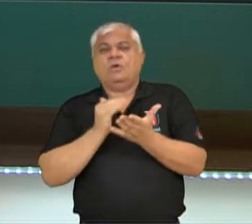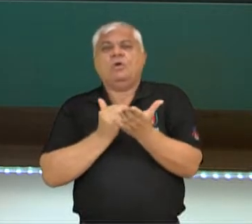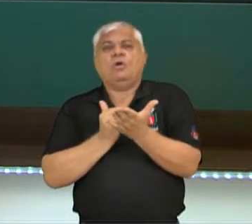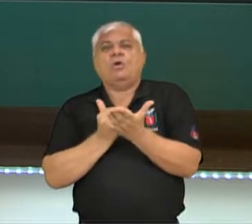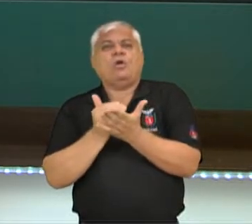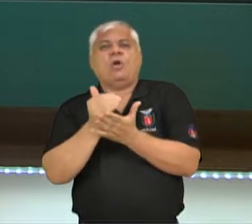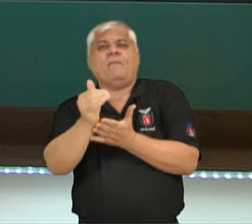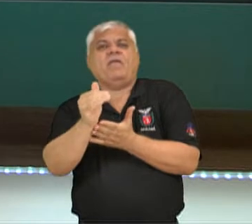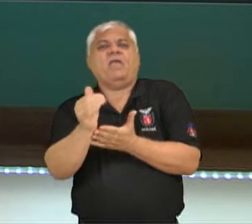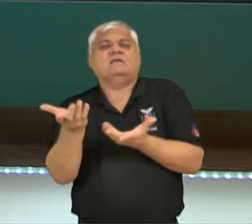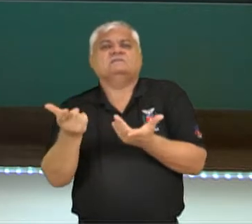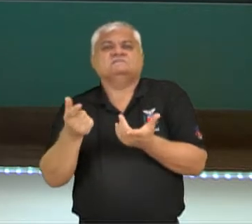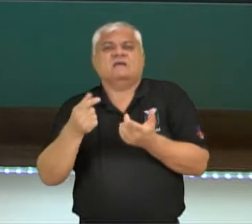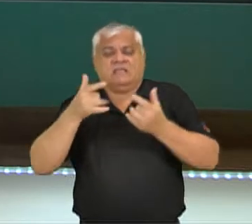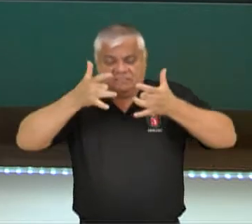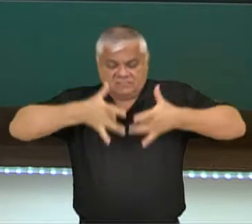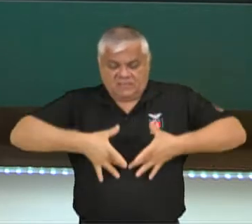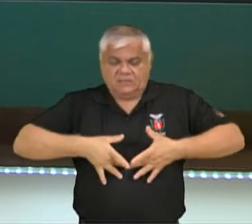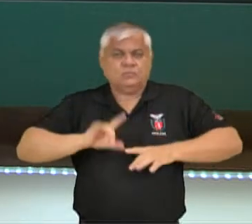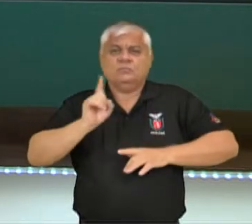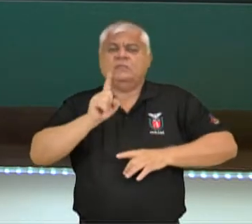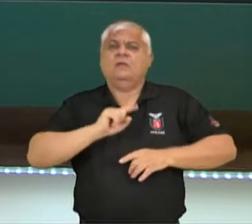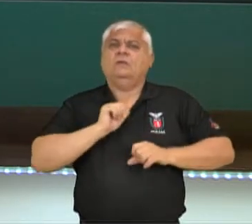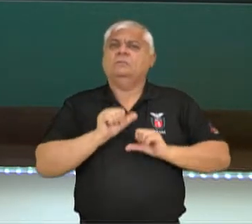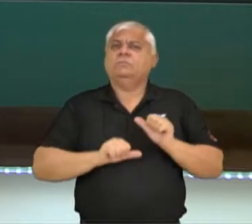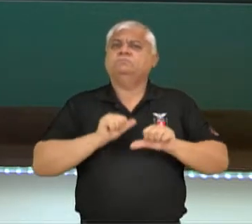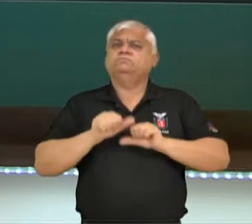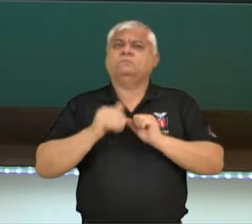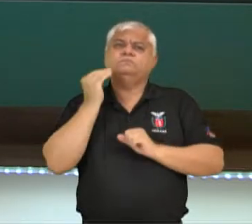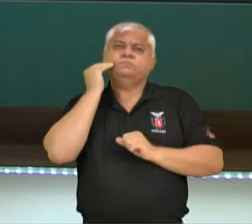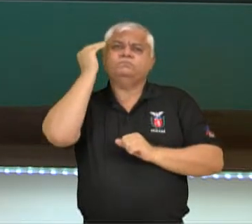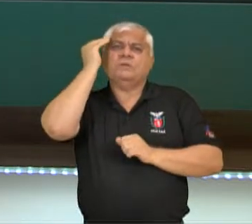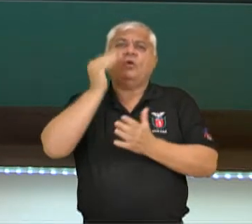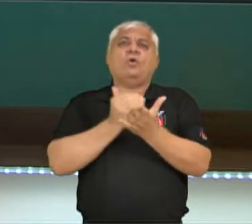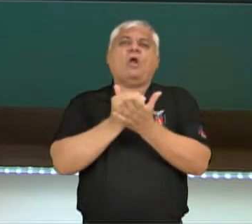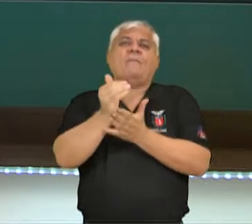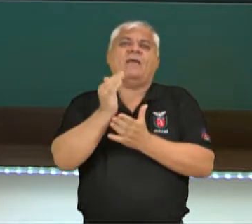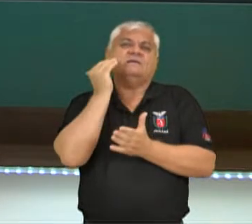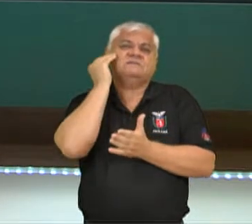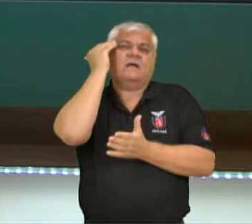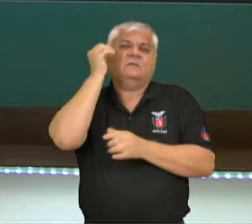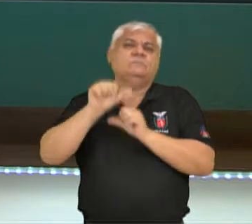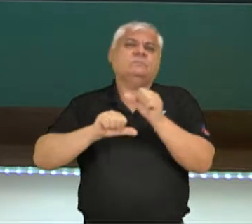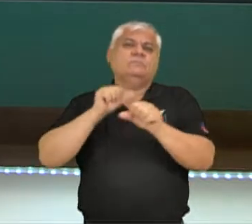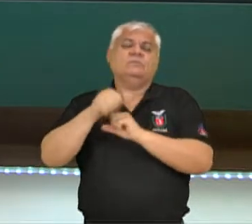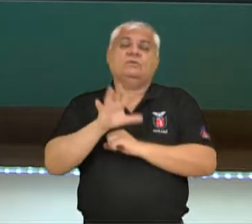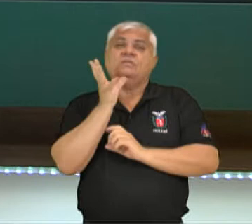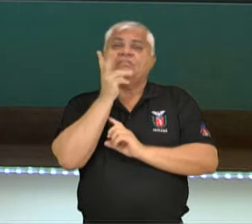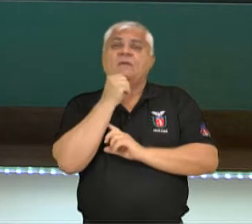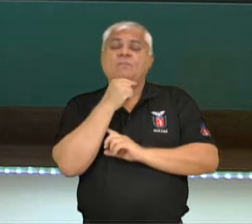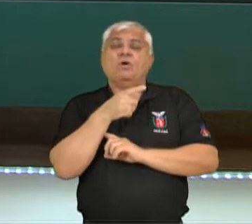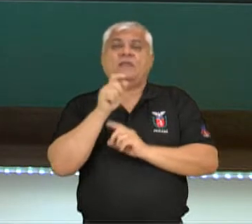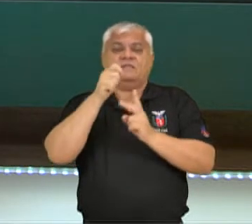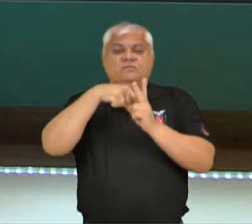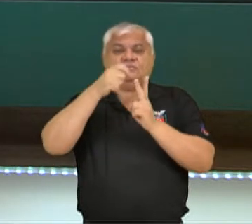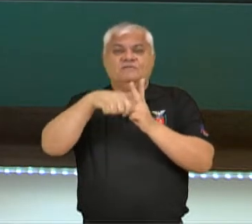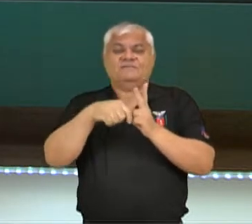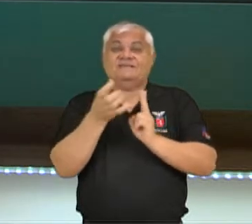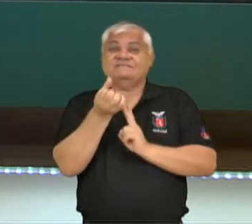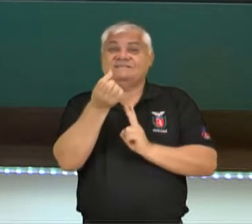gametogênese na vida embrionária, está sempre na puberdade e dura aproximadamente 60 dias, que faz com que os